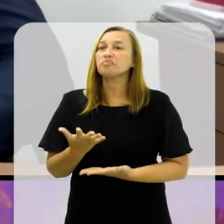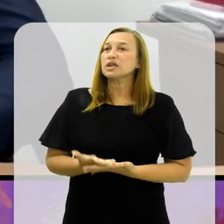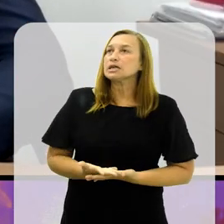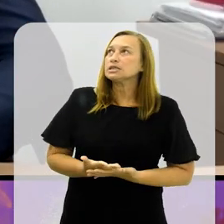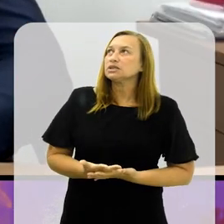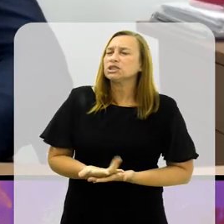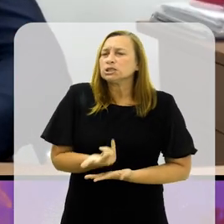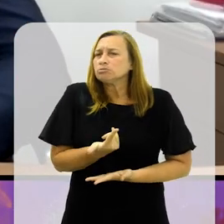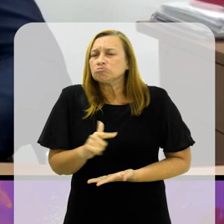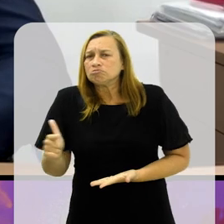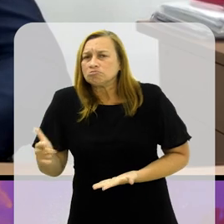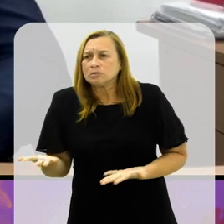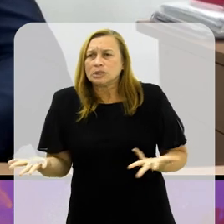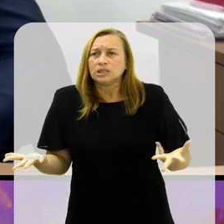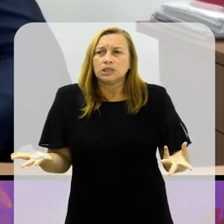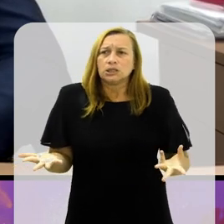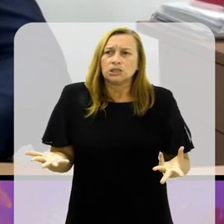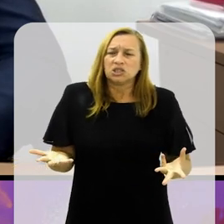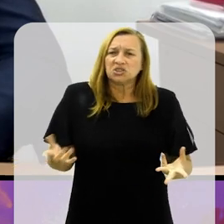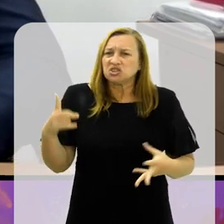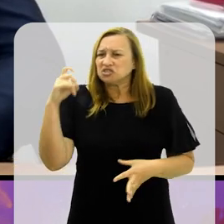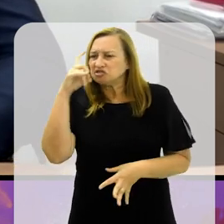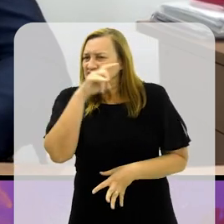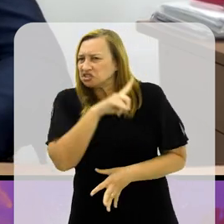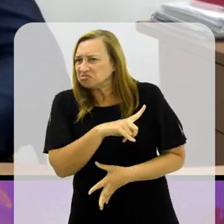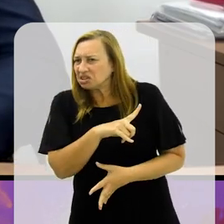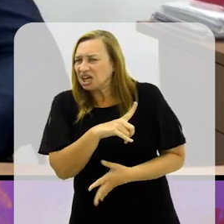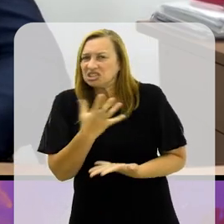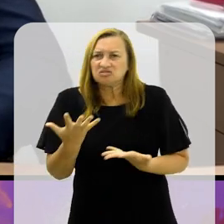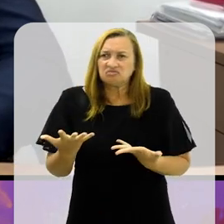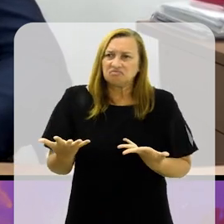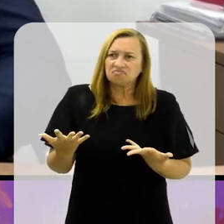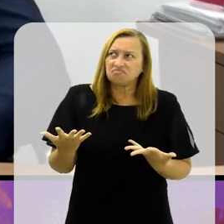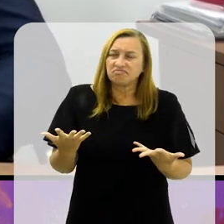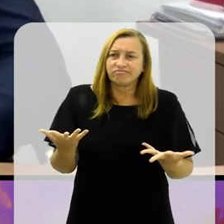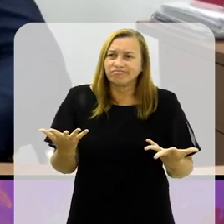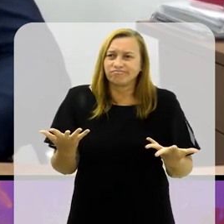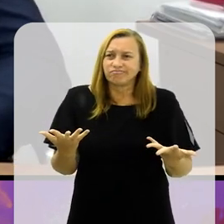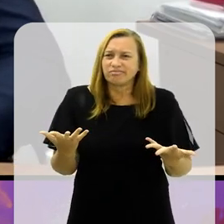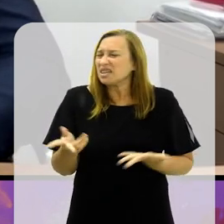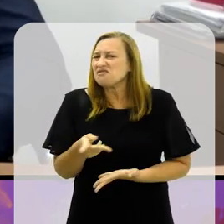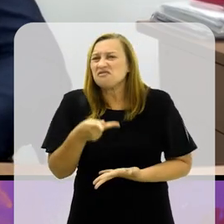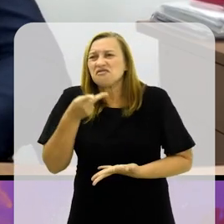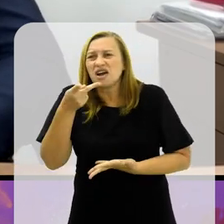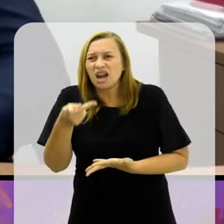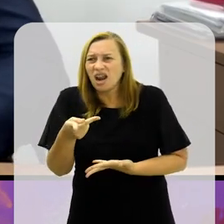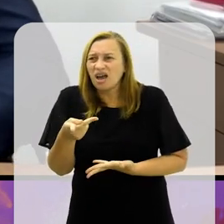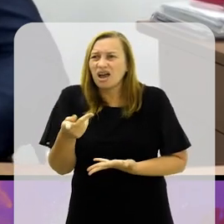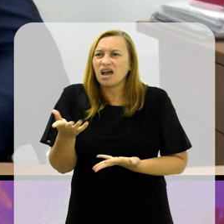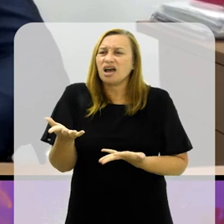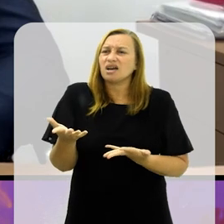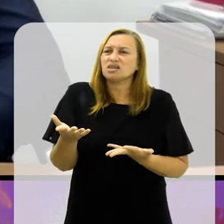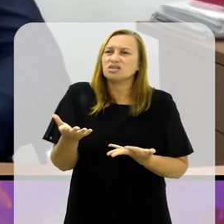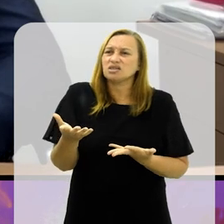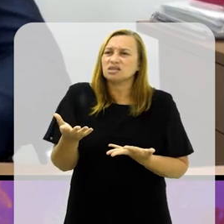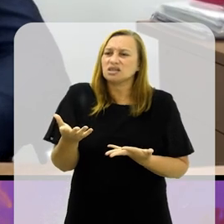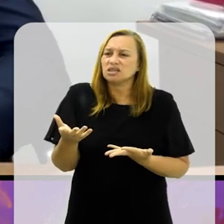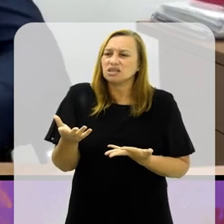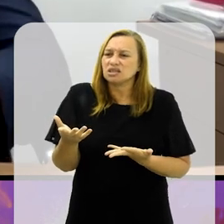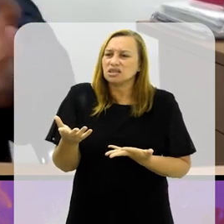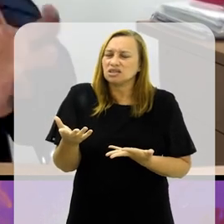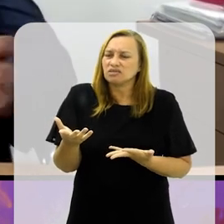Ele não tem nenhuma dificuldade em falar da sua